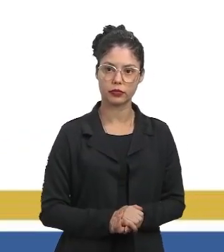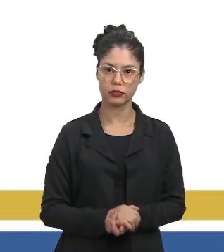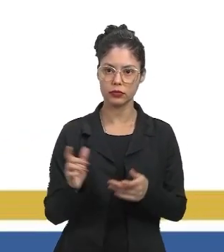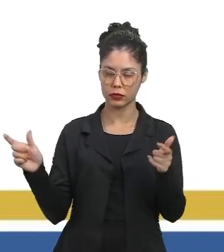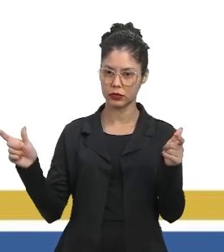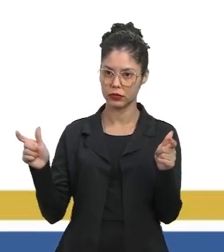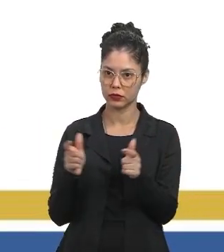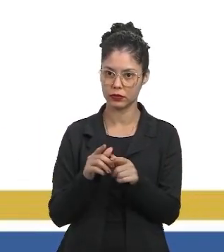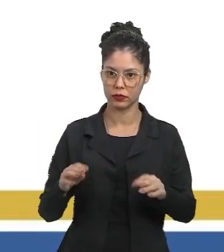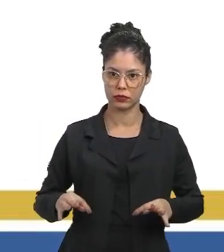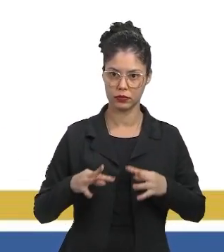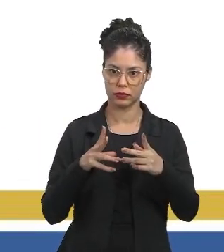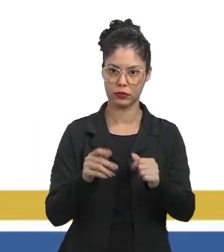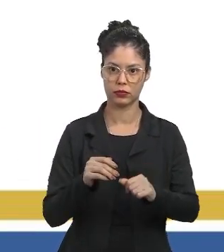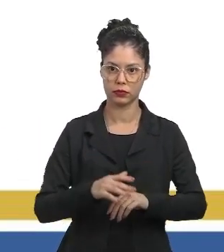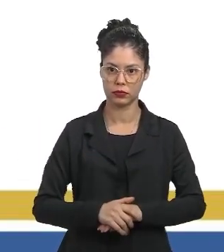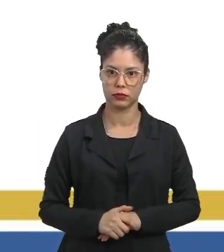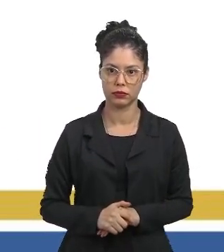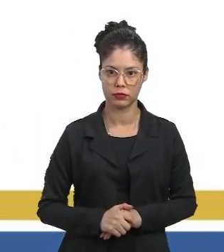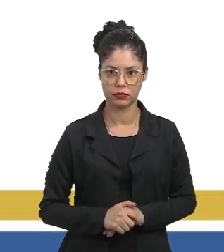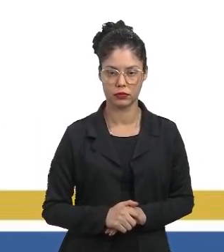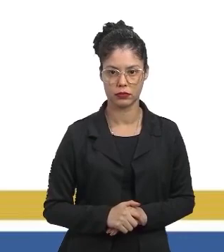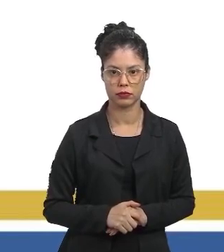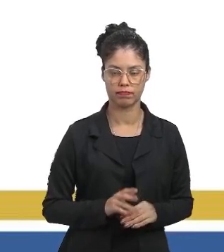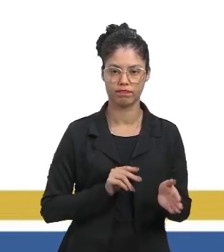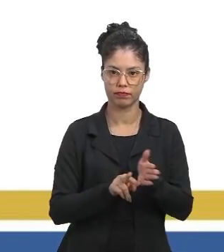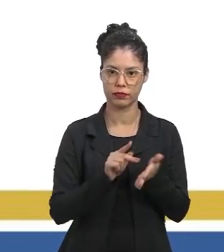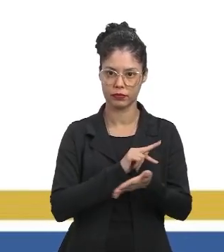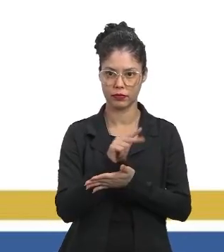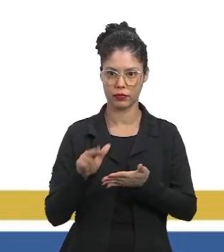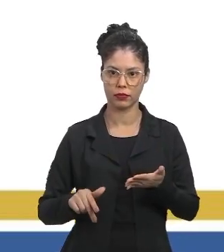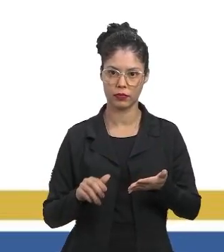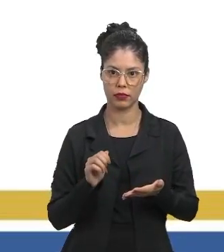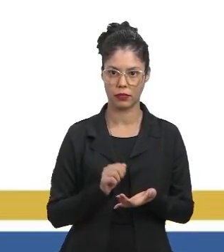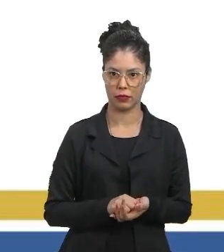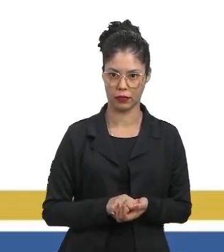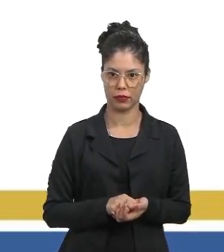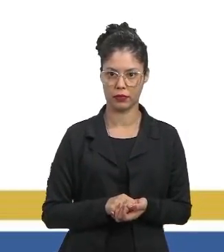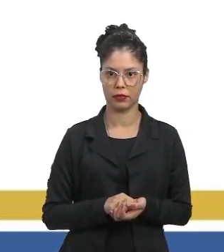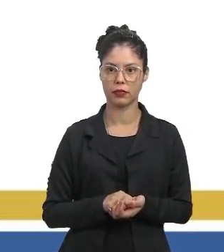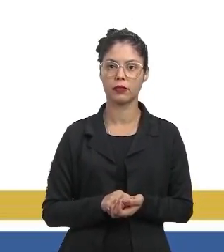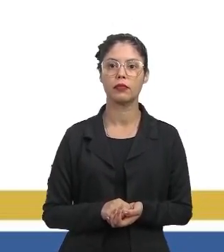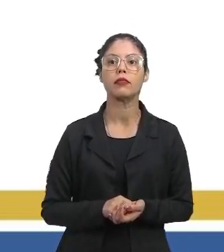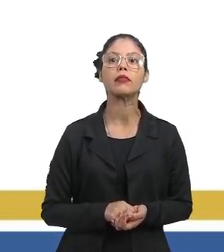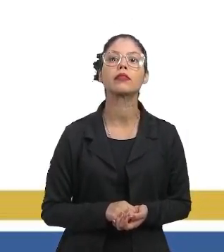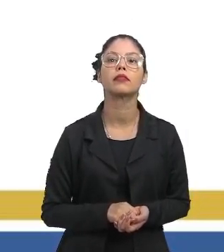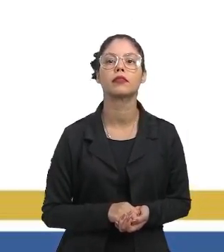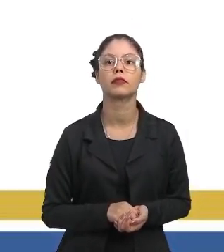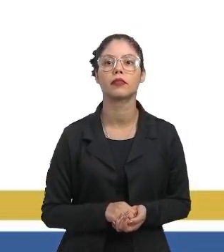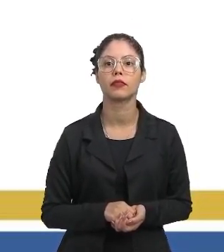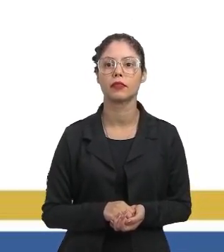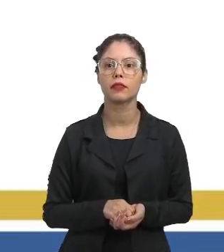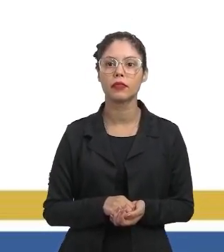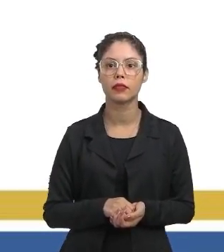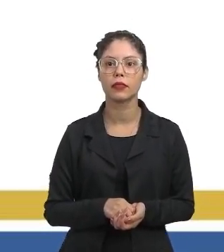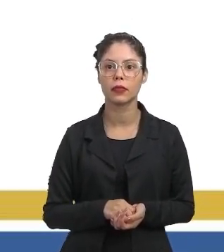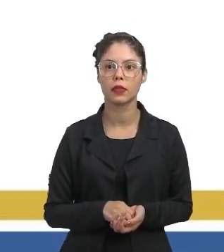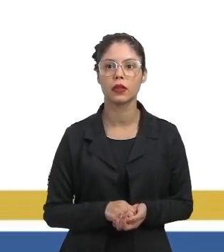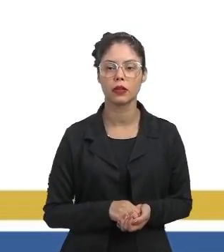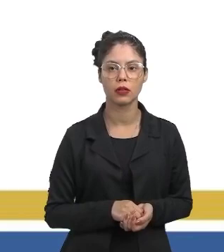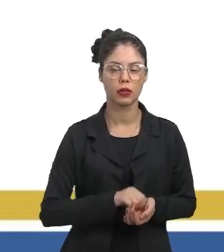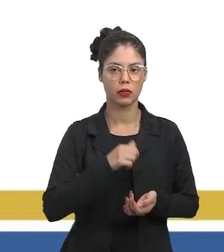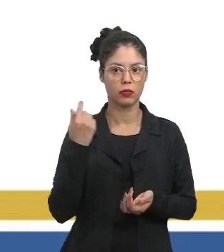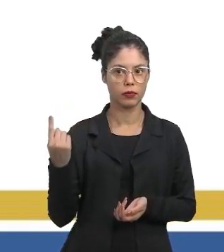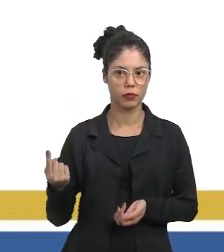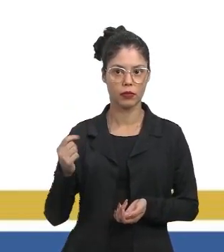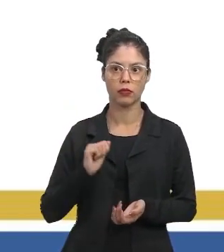diminui toda essa biodiversidade existente. No outro, tem, de um lado,